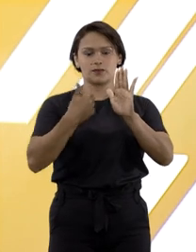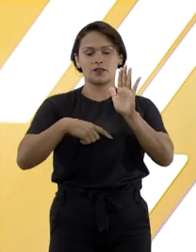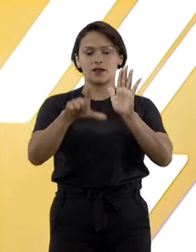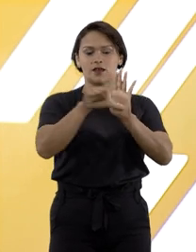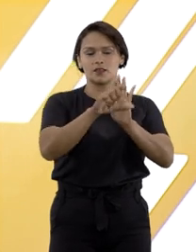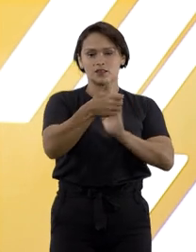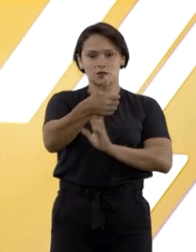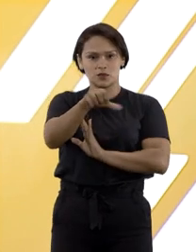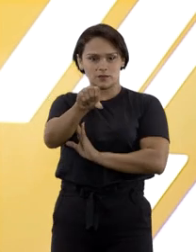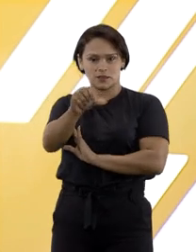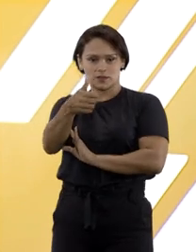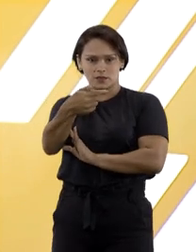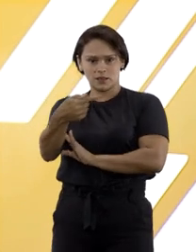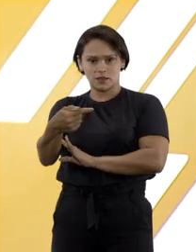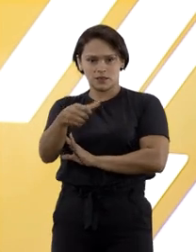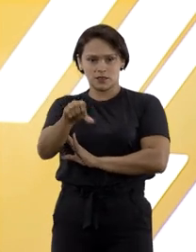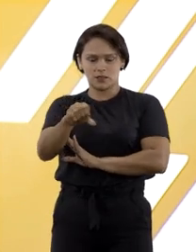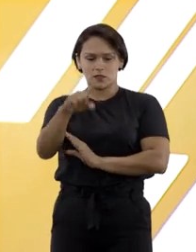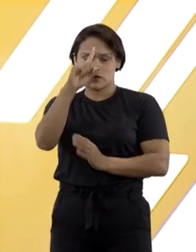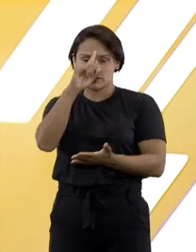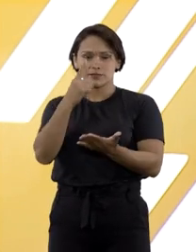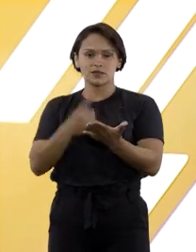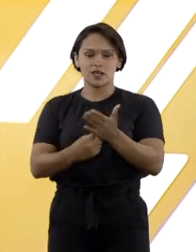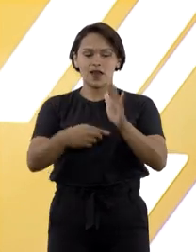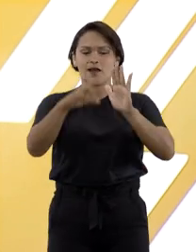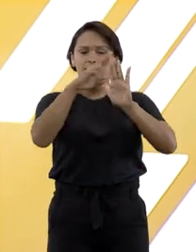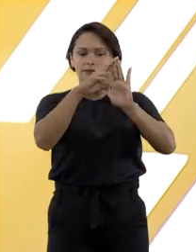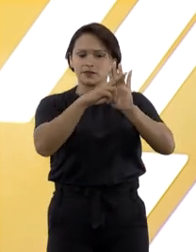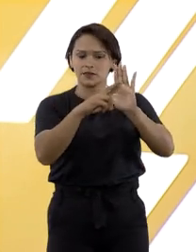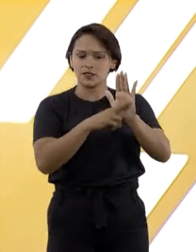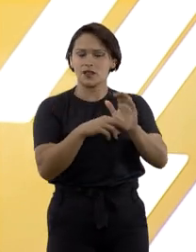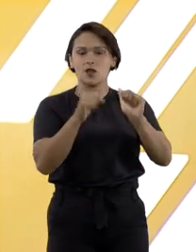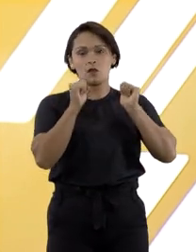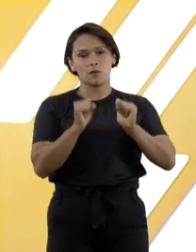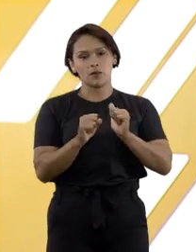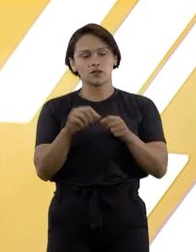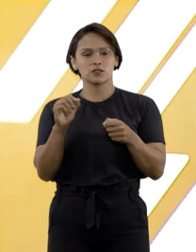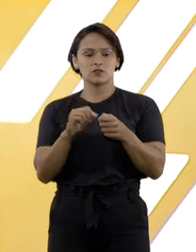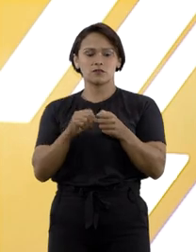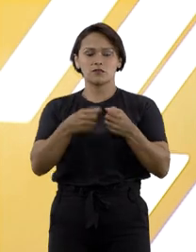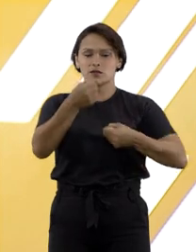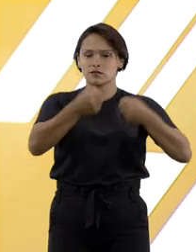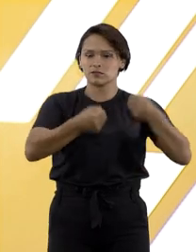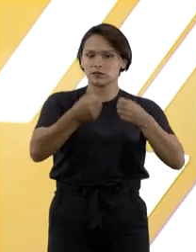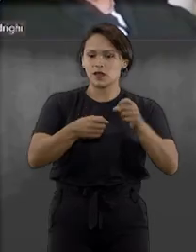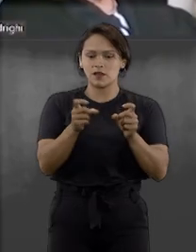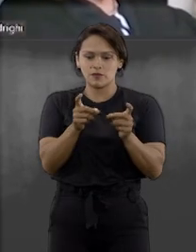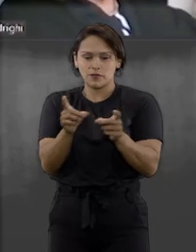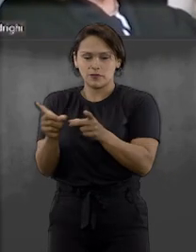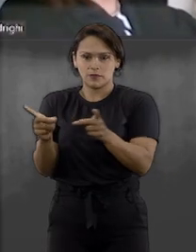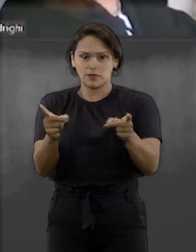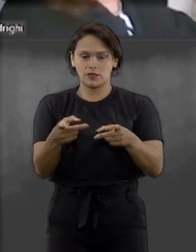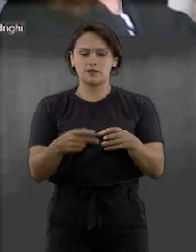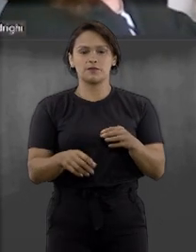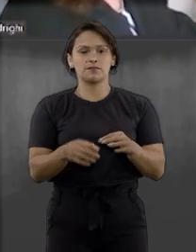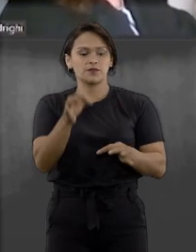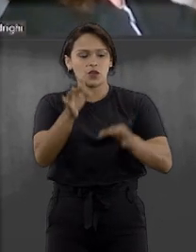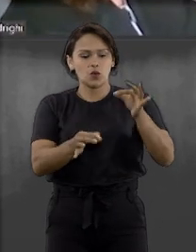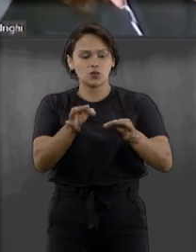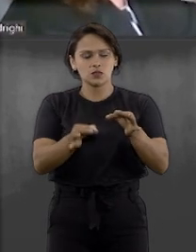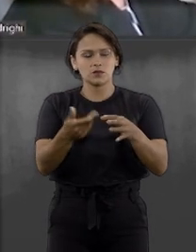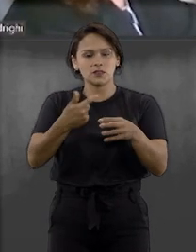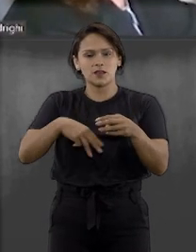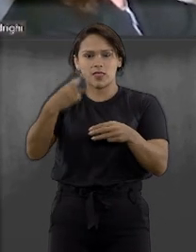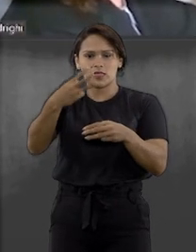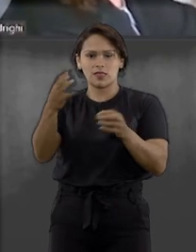1979 define as regras de concessão comercial do mercado automotivo. Os ministros da terceira